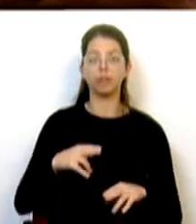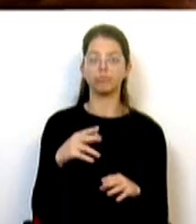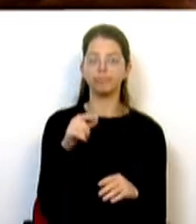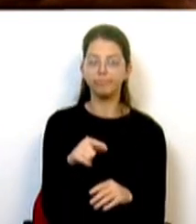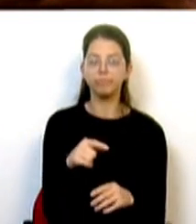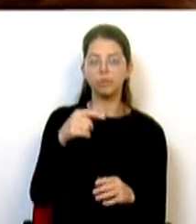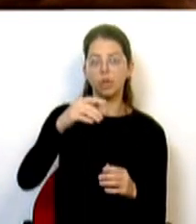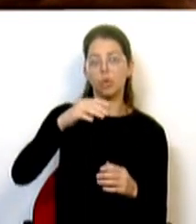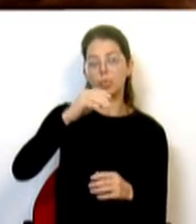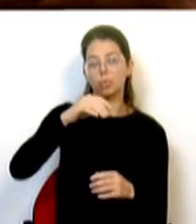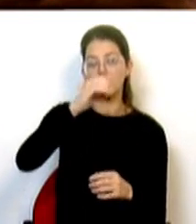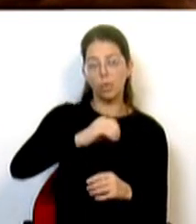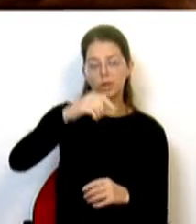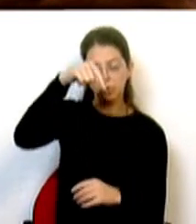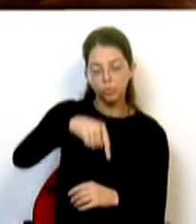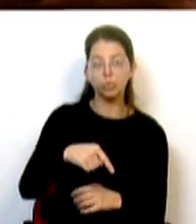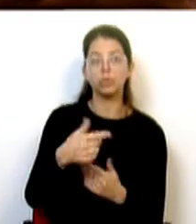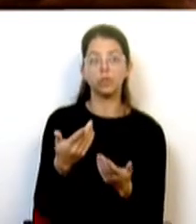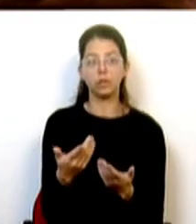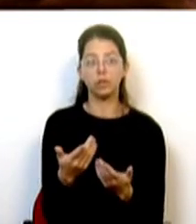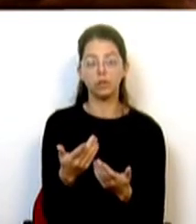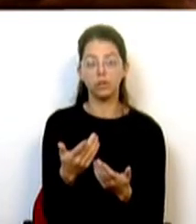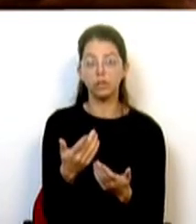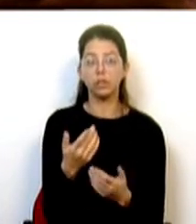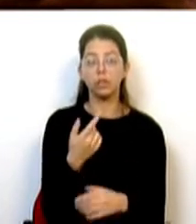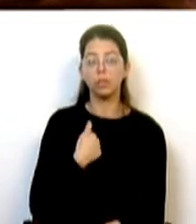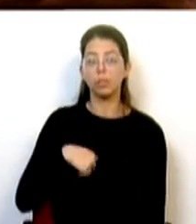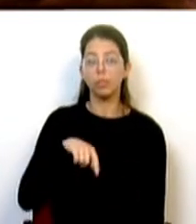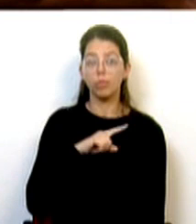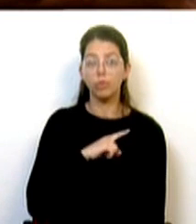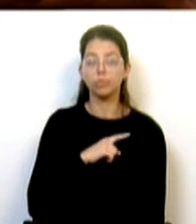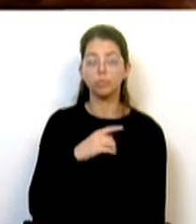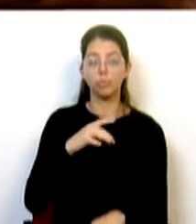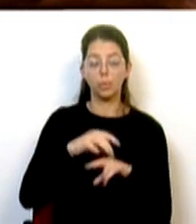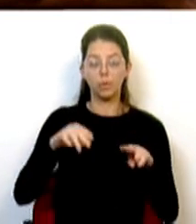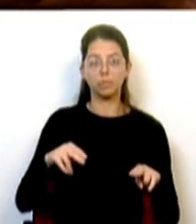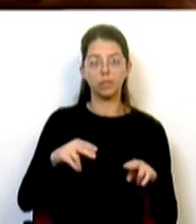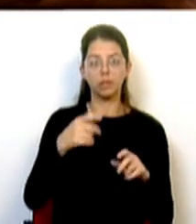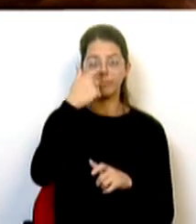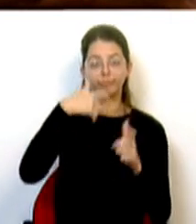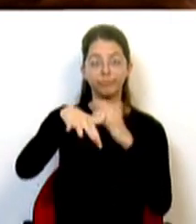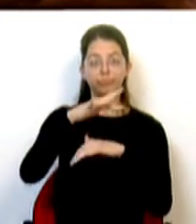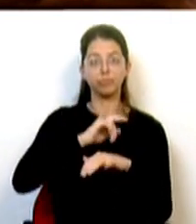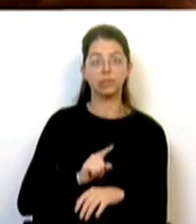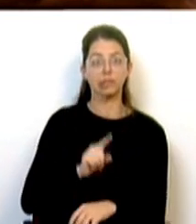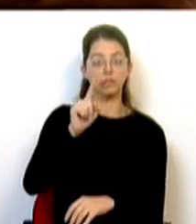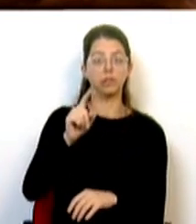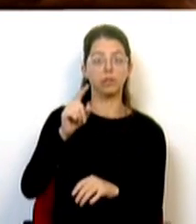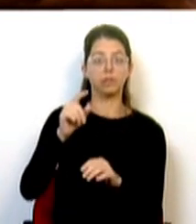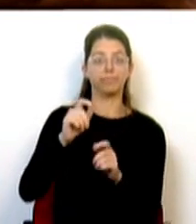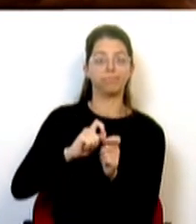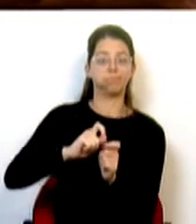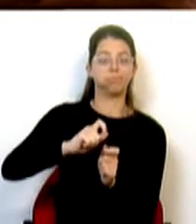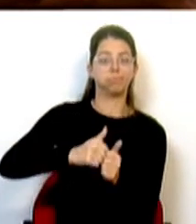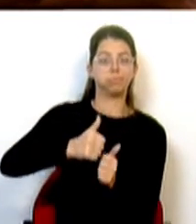a sul da região oeste. Estaríamos com tal a afastar do hospital a população residente a norte da região oeste,